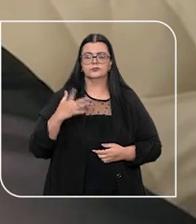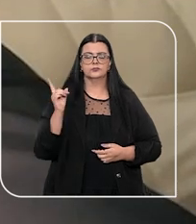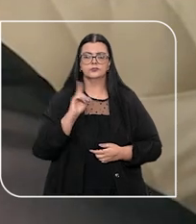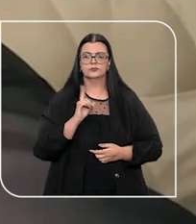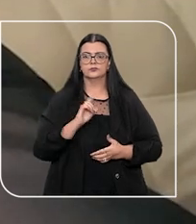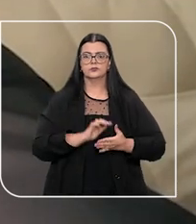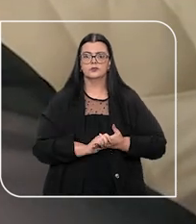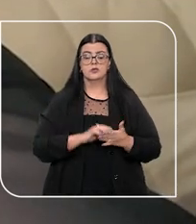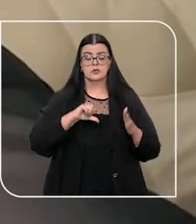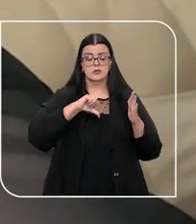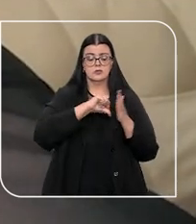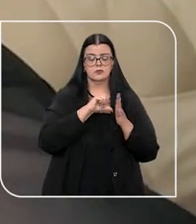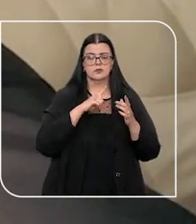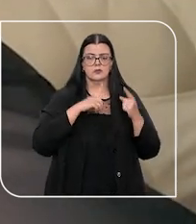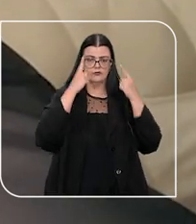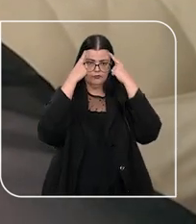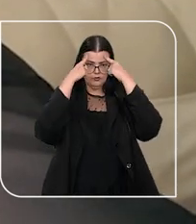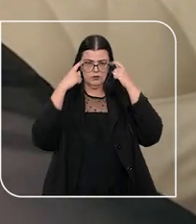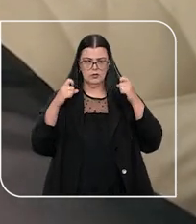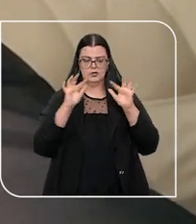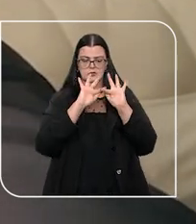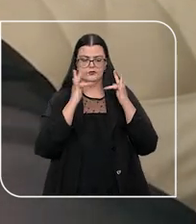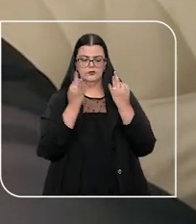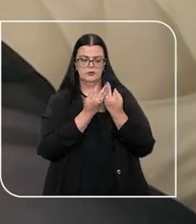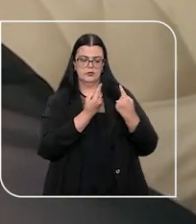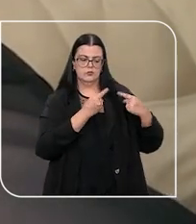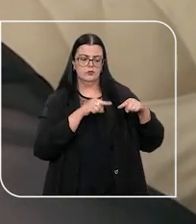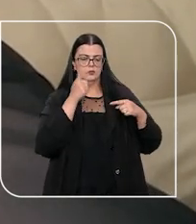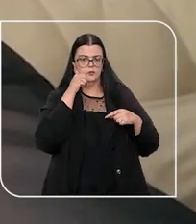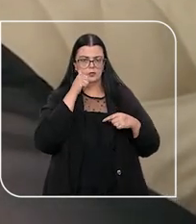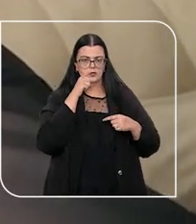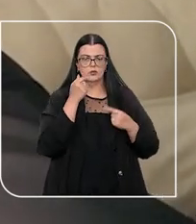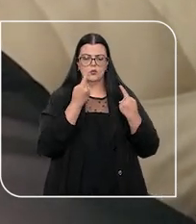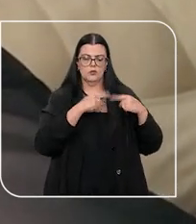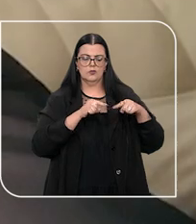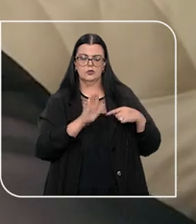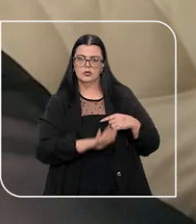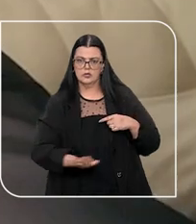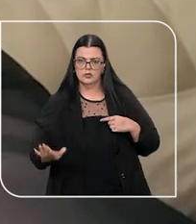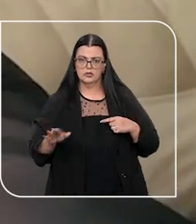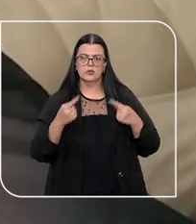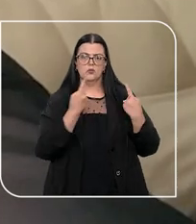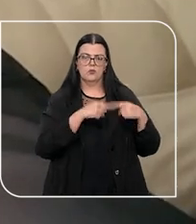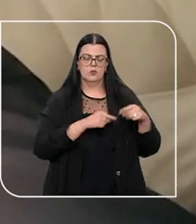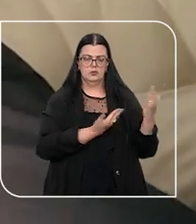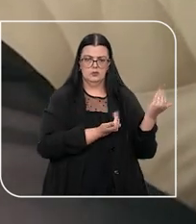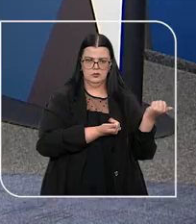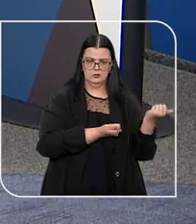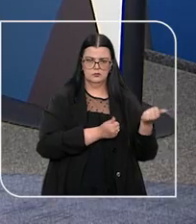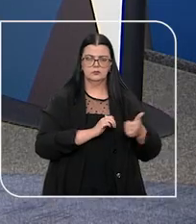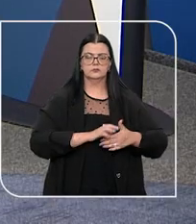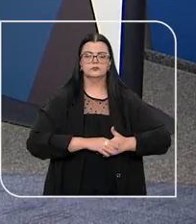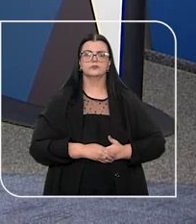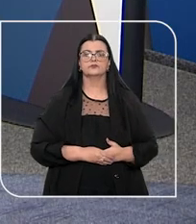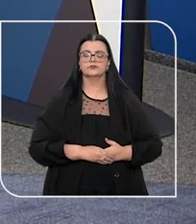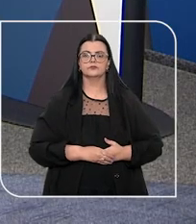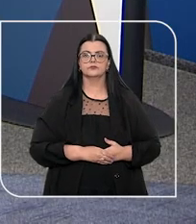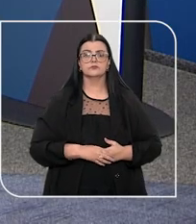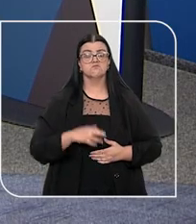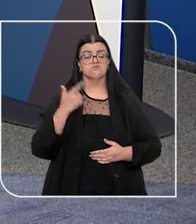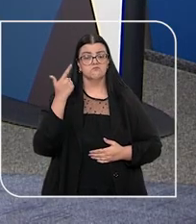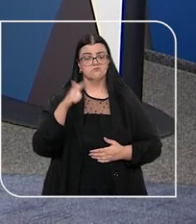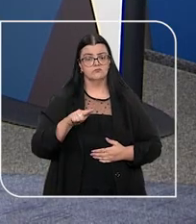dispositivo se o crime envolver violência doméstica e familiar contra a mulher, contra a criança, contra o adolescente. Em